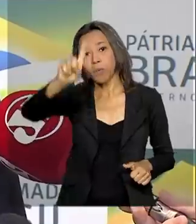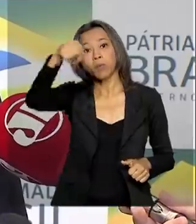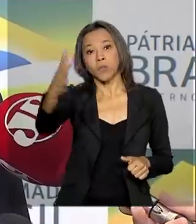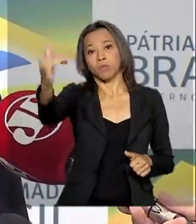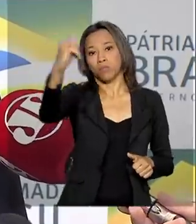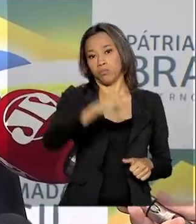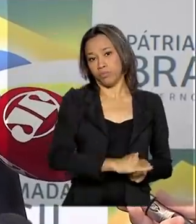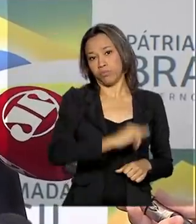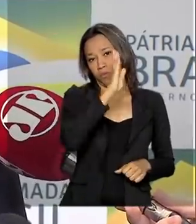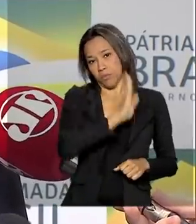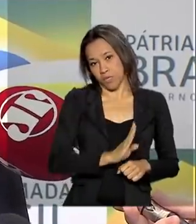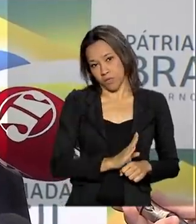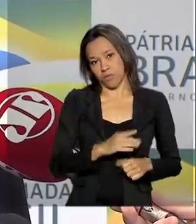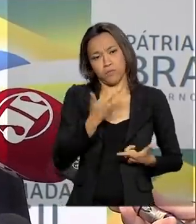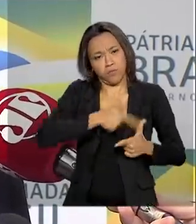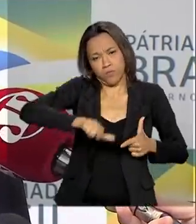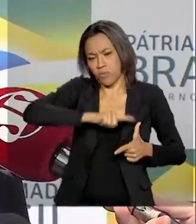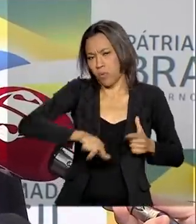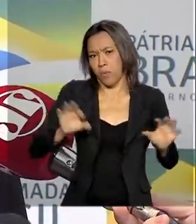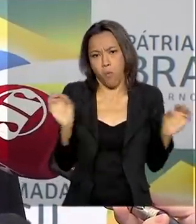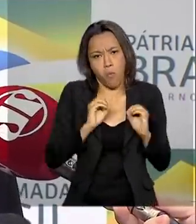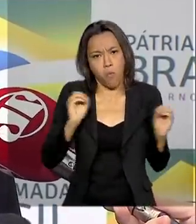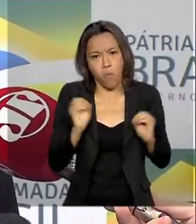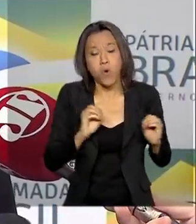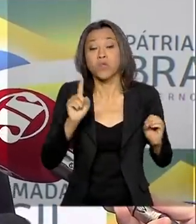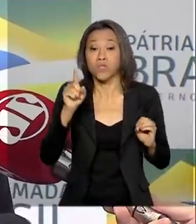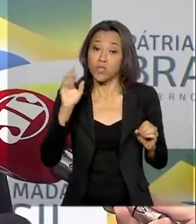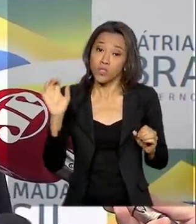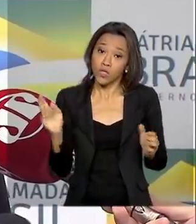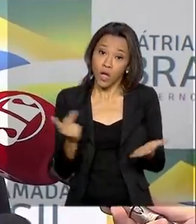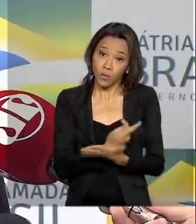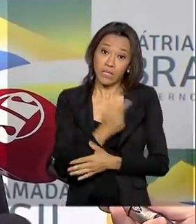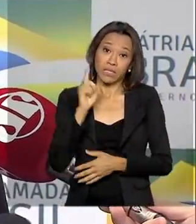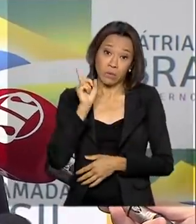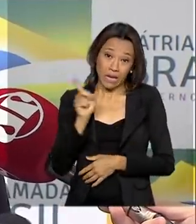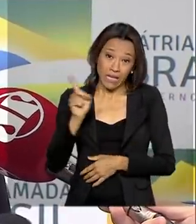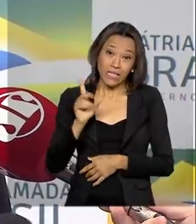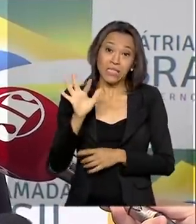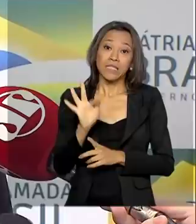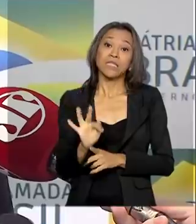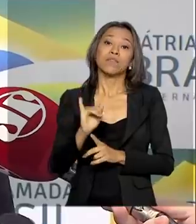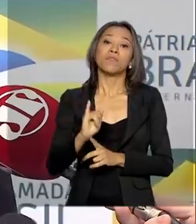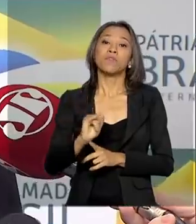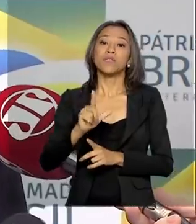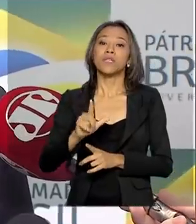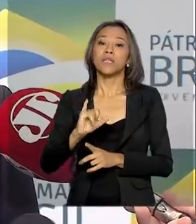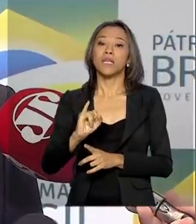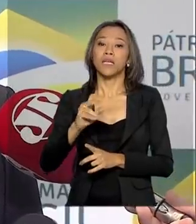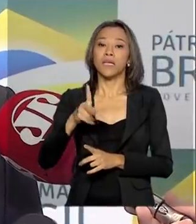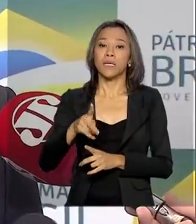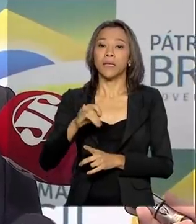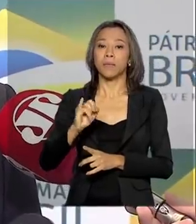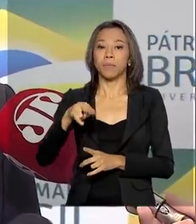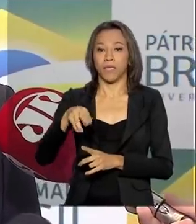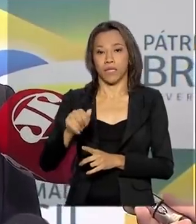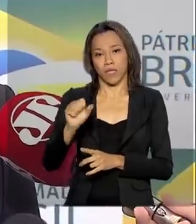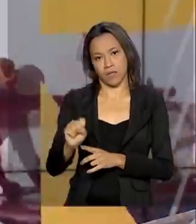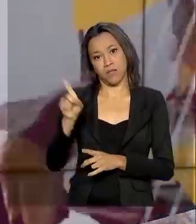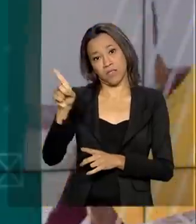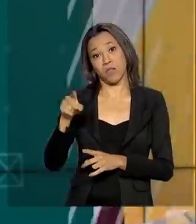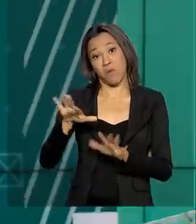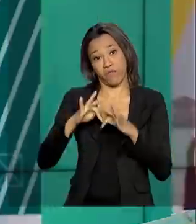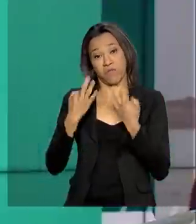ainda nenhum problema. O único caso é aquele lá das Filipinas, que o Itamaraty está acompanhando, de uma família que provavelmente estaria infectada.